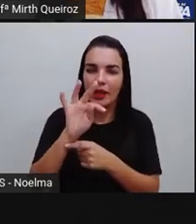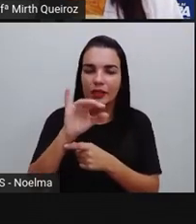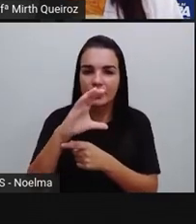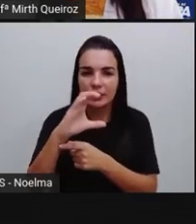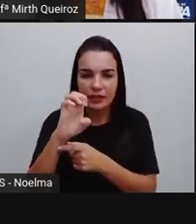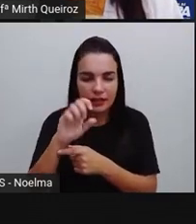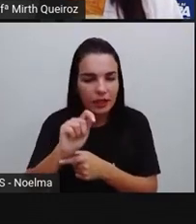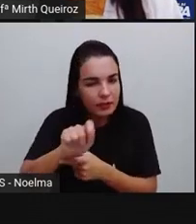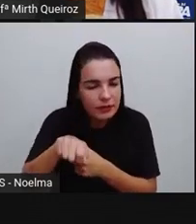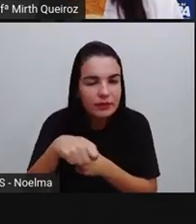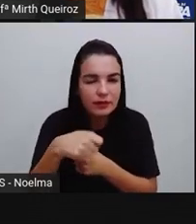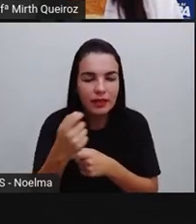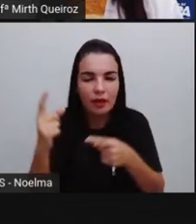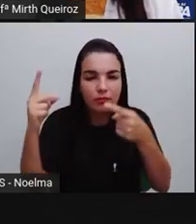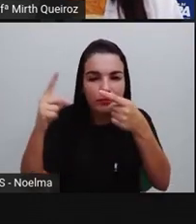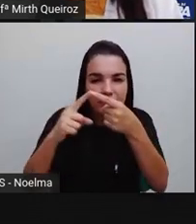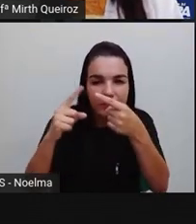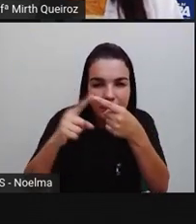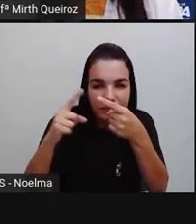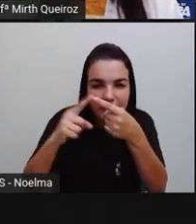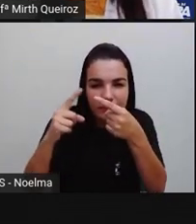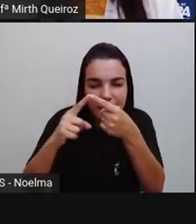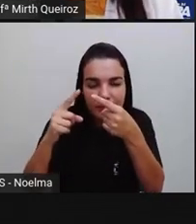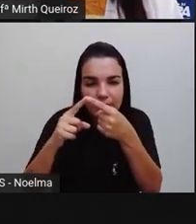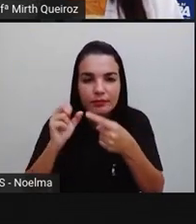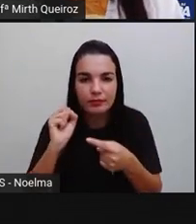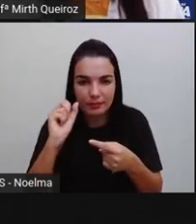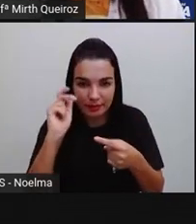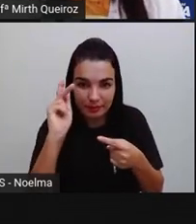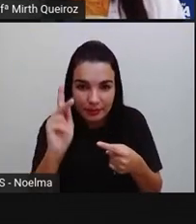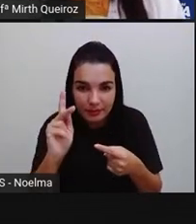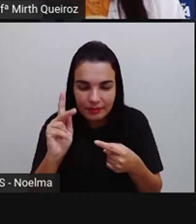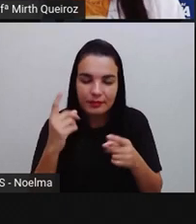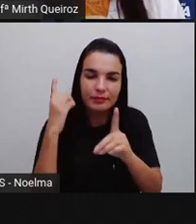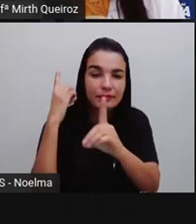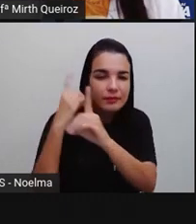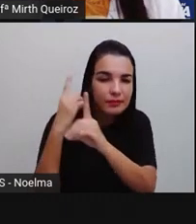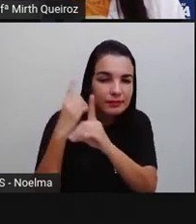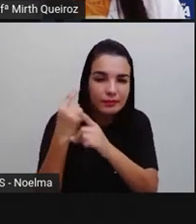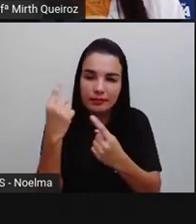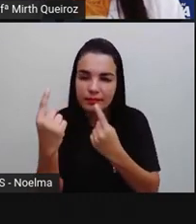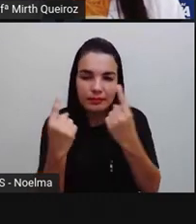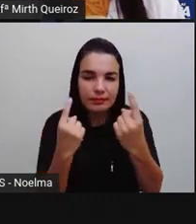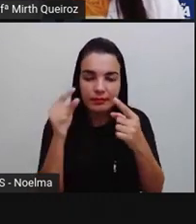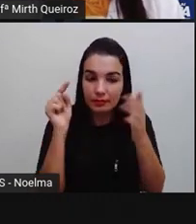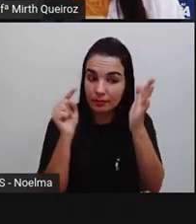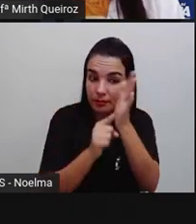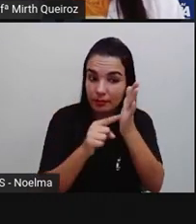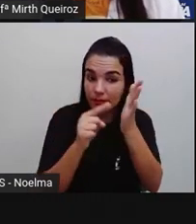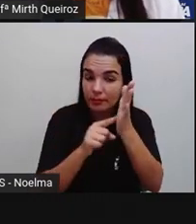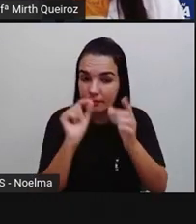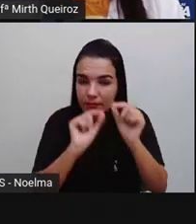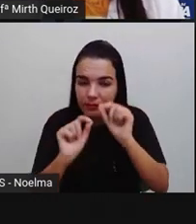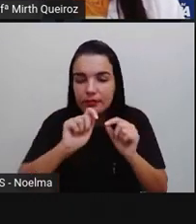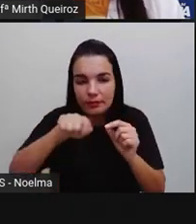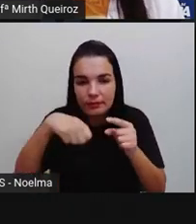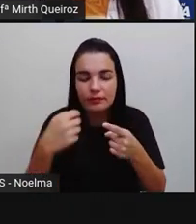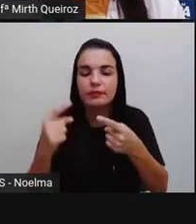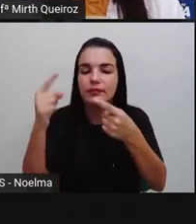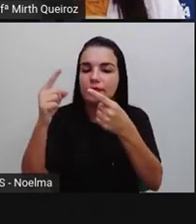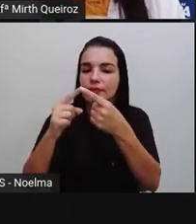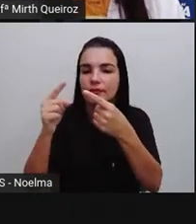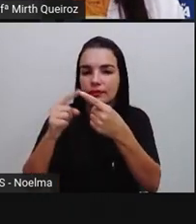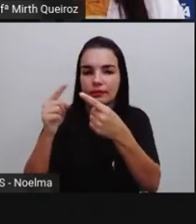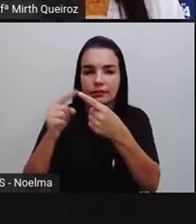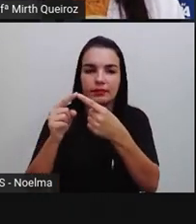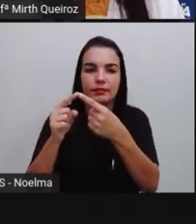cada pontinho aqui desta figura, certo? cada encontro de dois segmentos vai formar aí